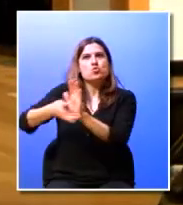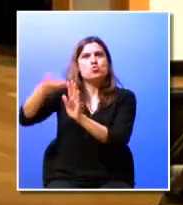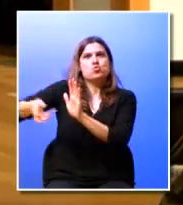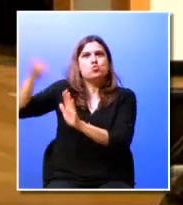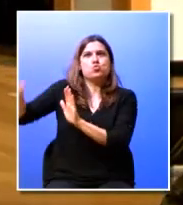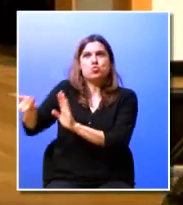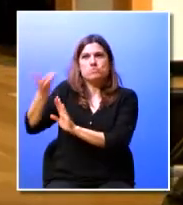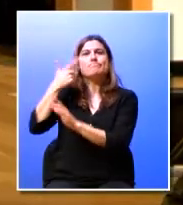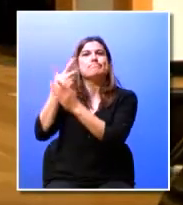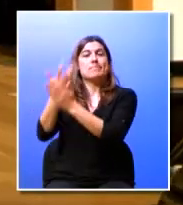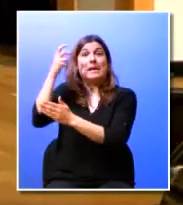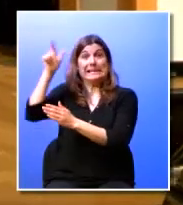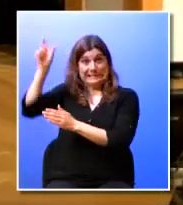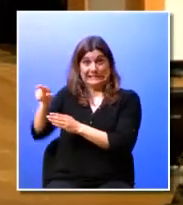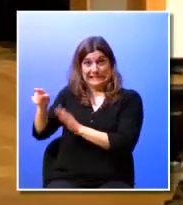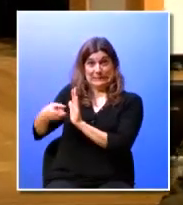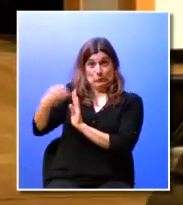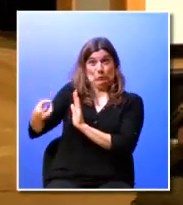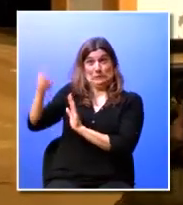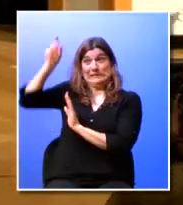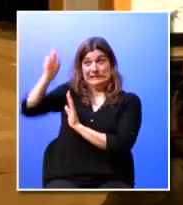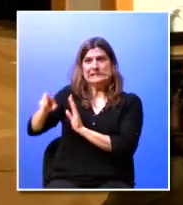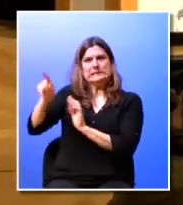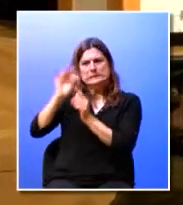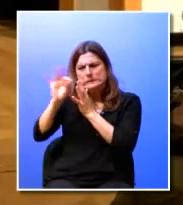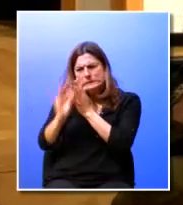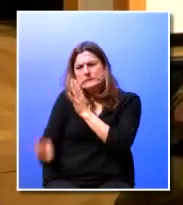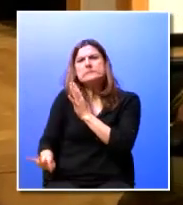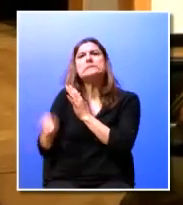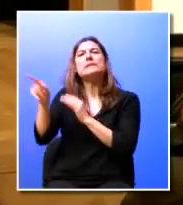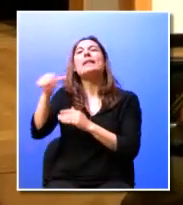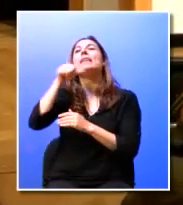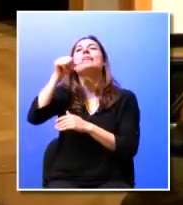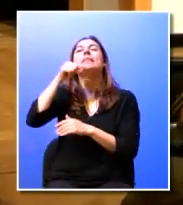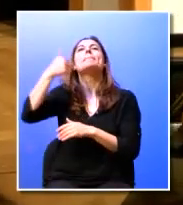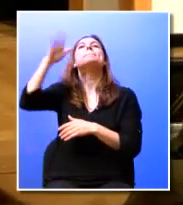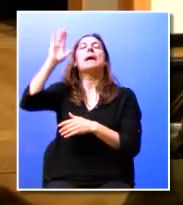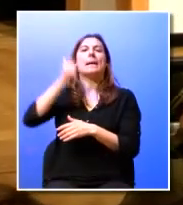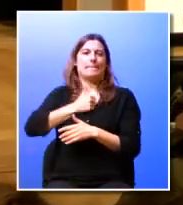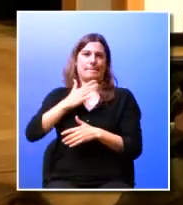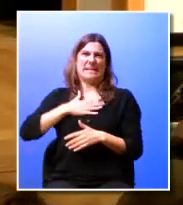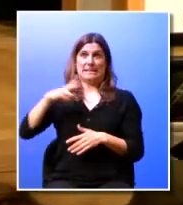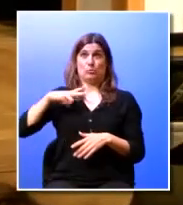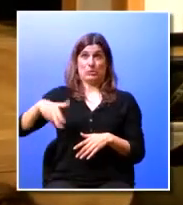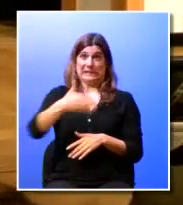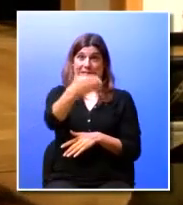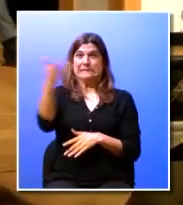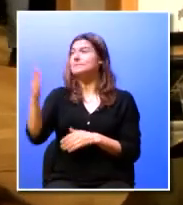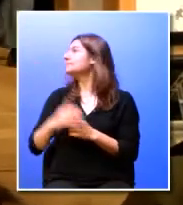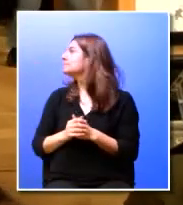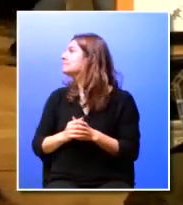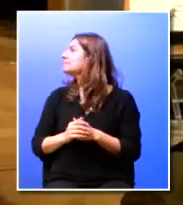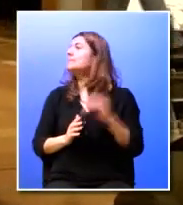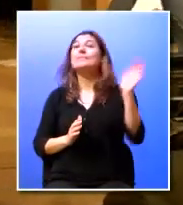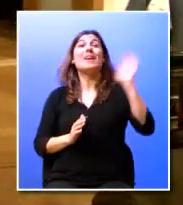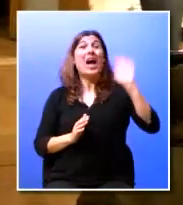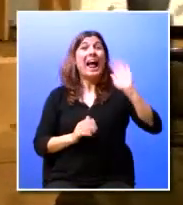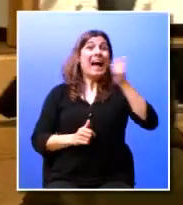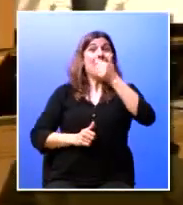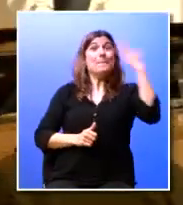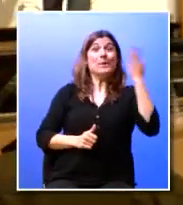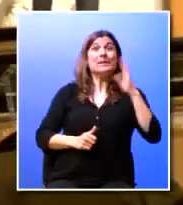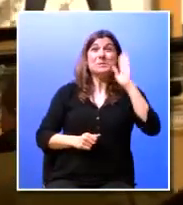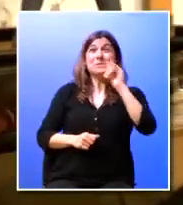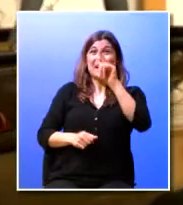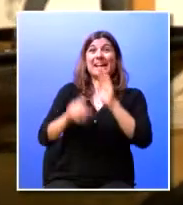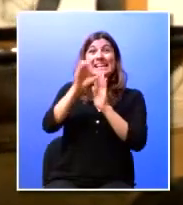este o complexo é bastante encontrado nas empresas portuguesas olá olá bom dia eu não